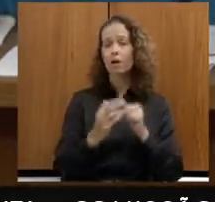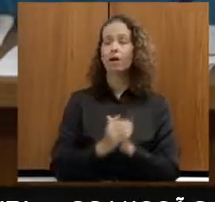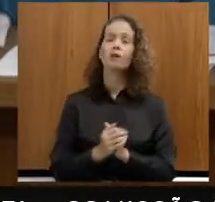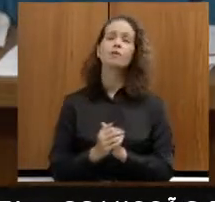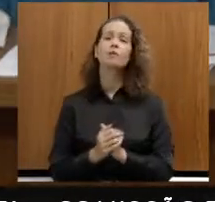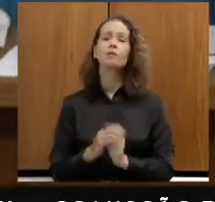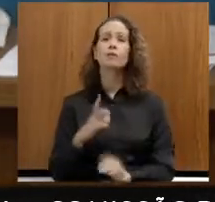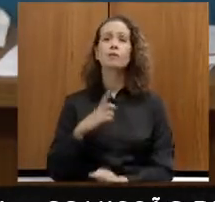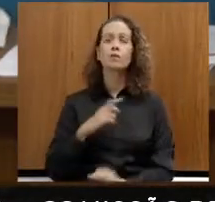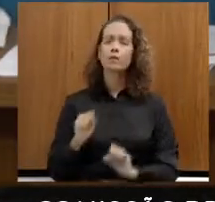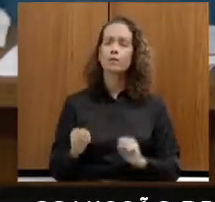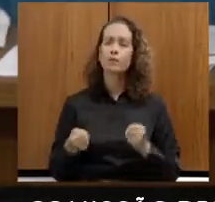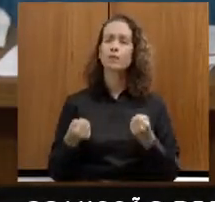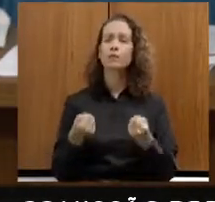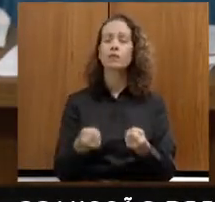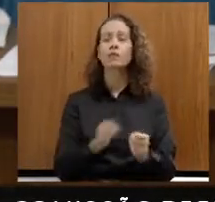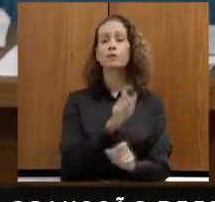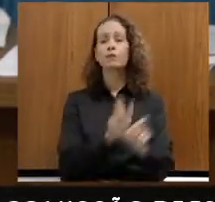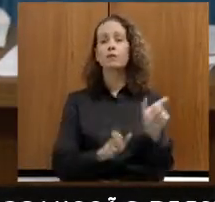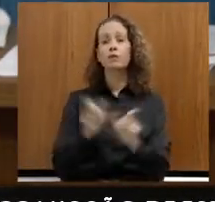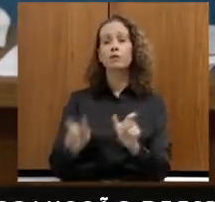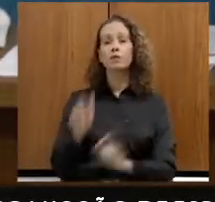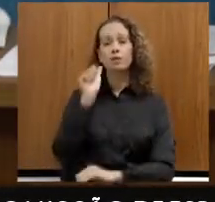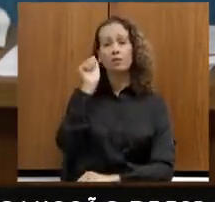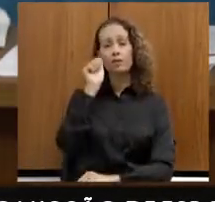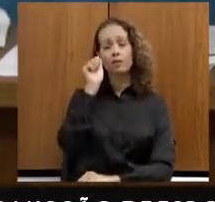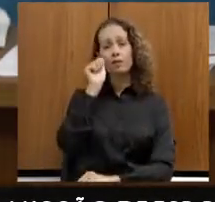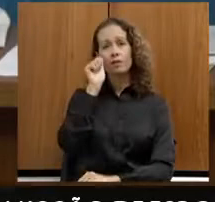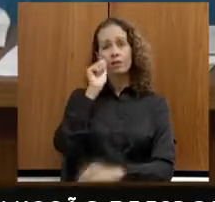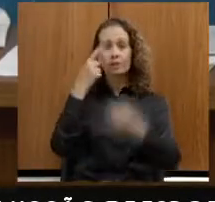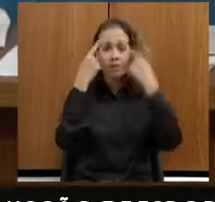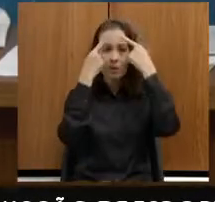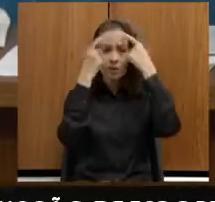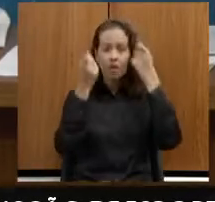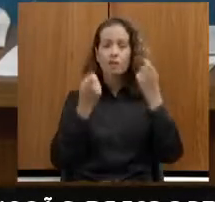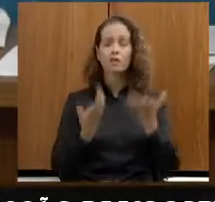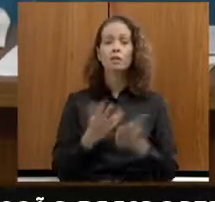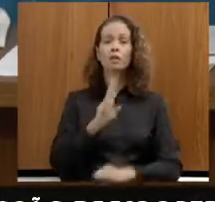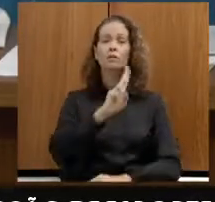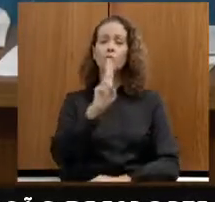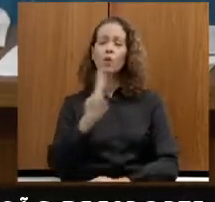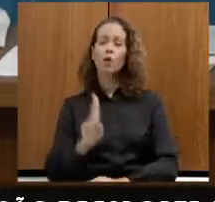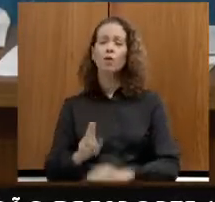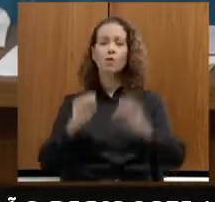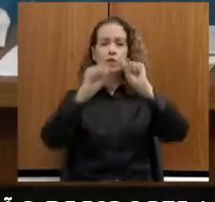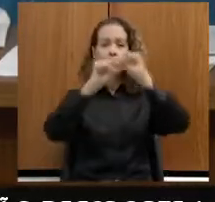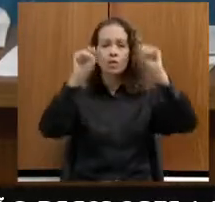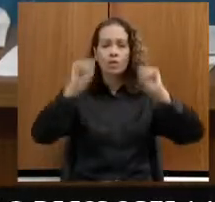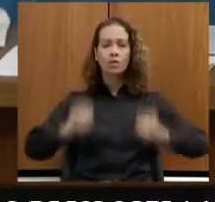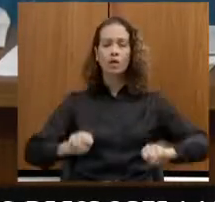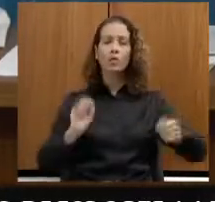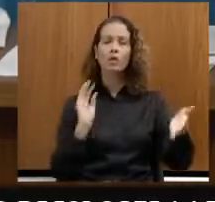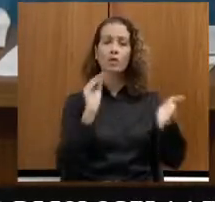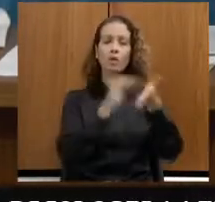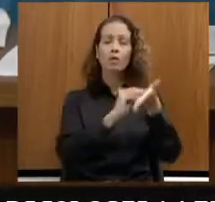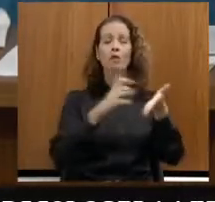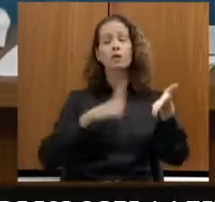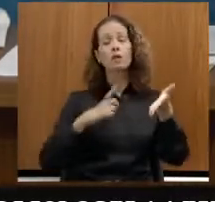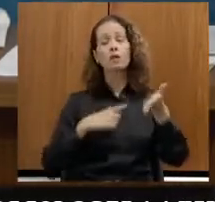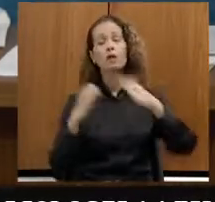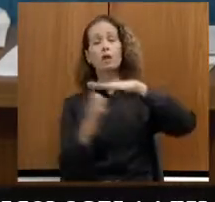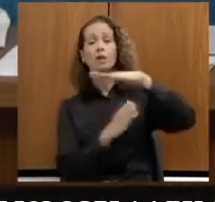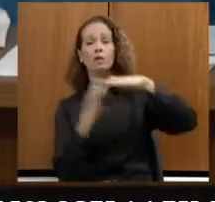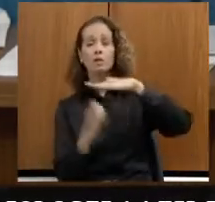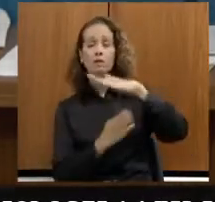enfrentamento às mulheres de violência colocam os nomes dessas mulheres no sistema e eu tenho empresas que já